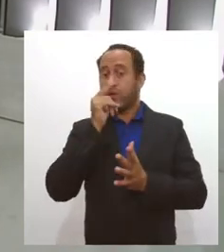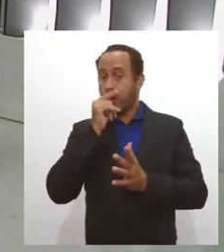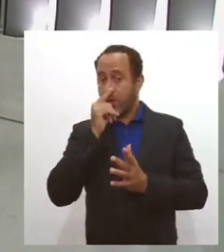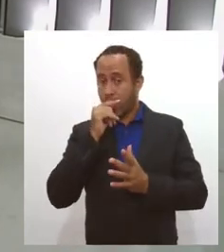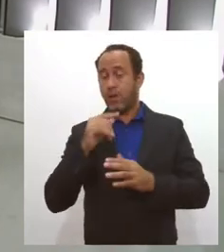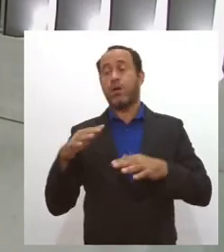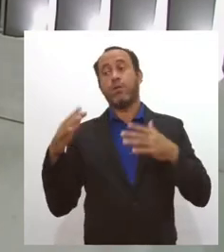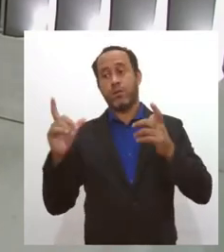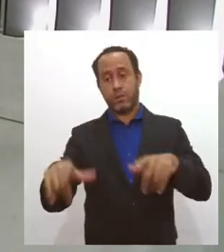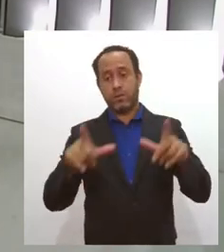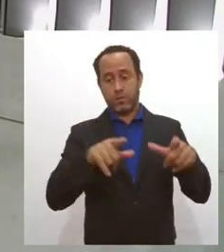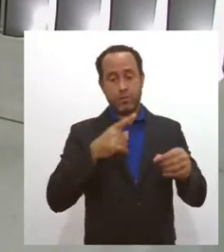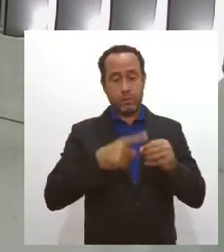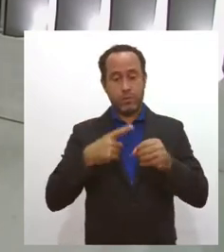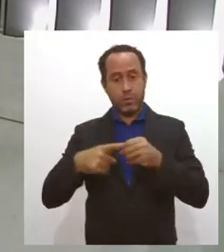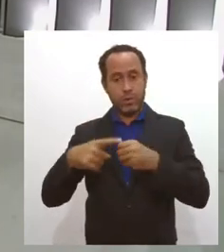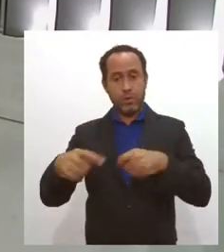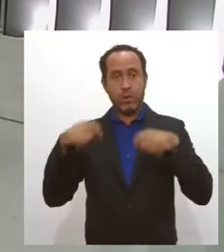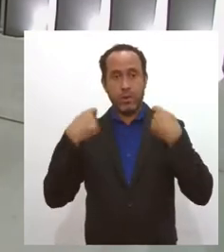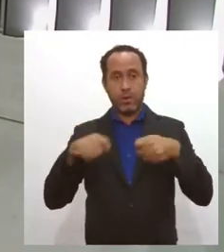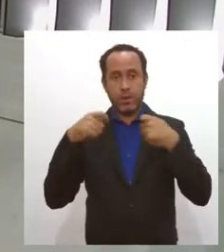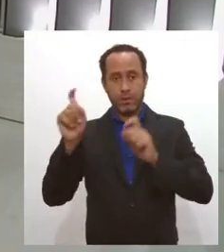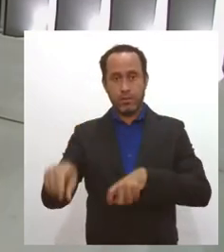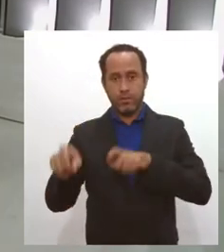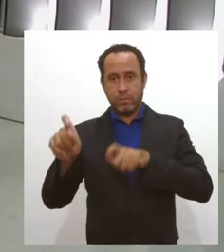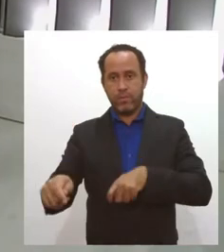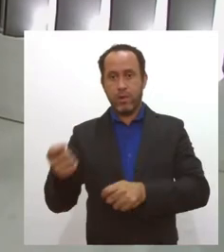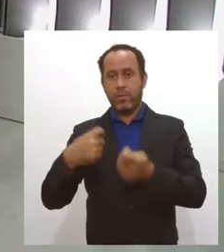daquela localidade que precisam do ponto de vista